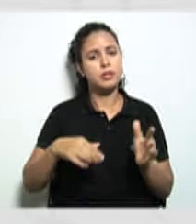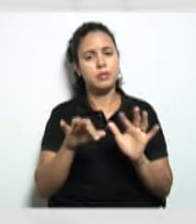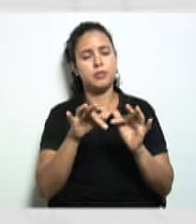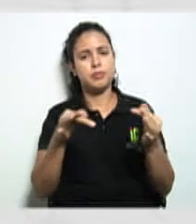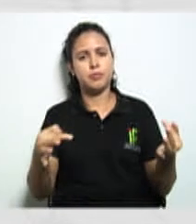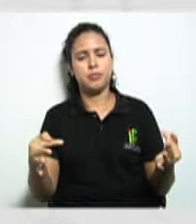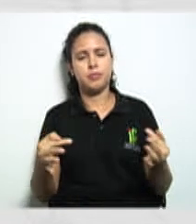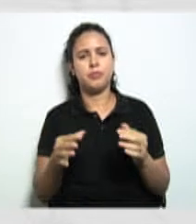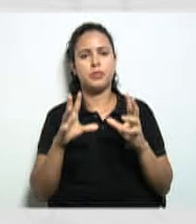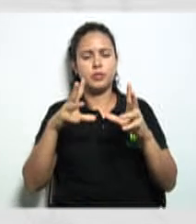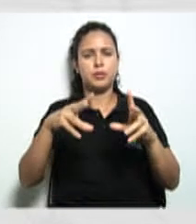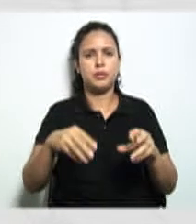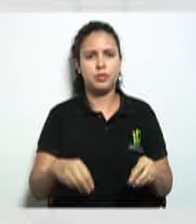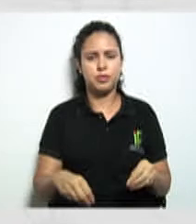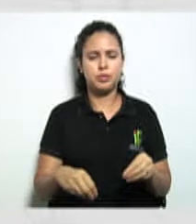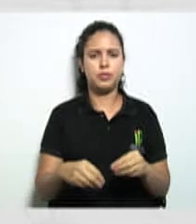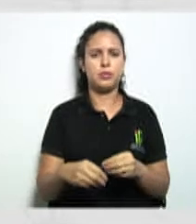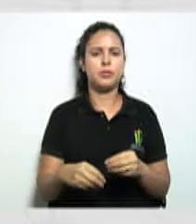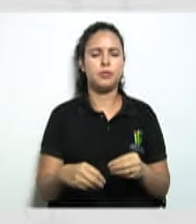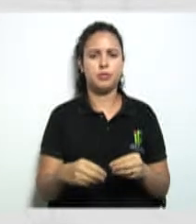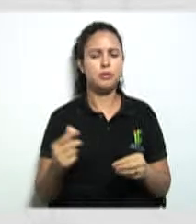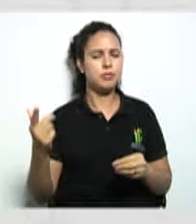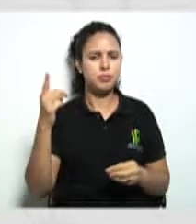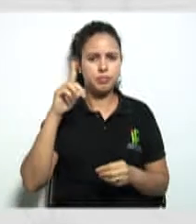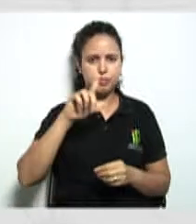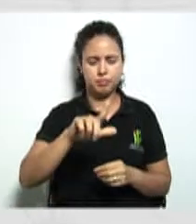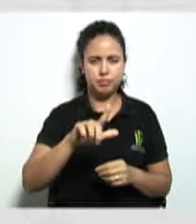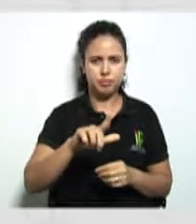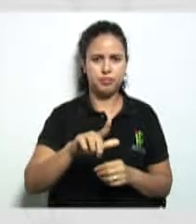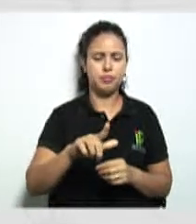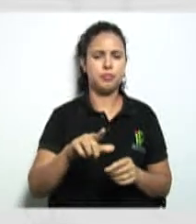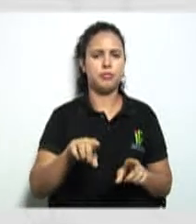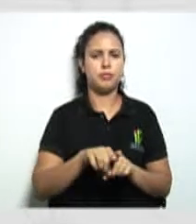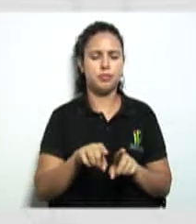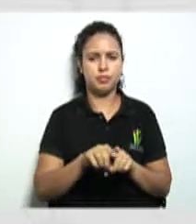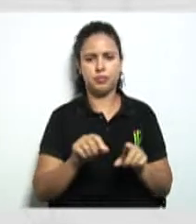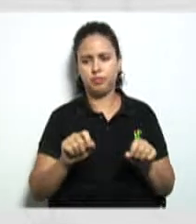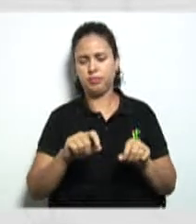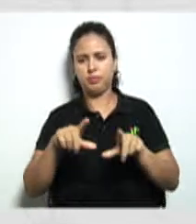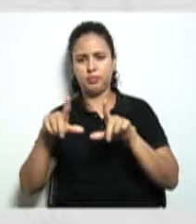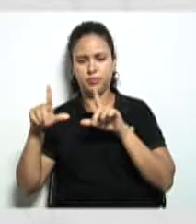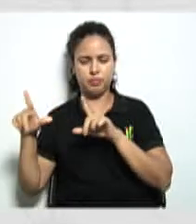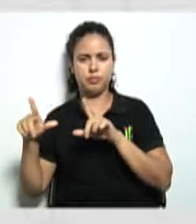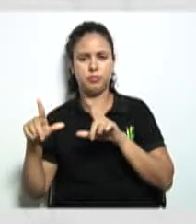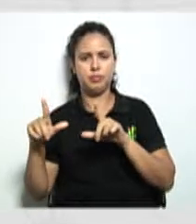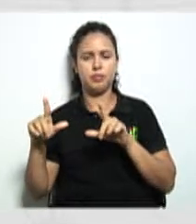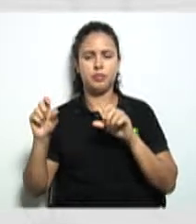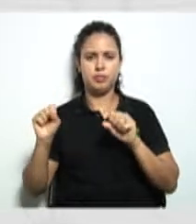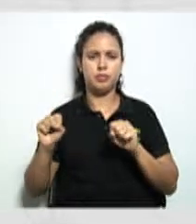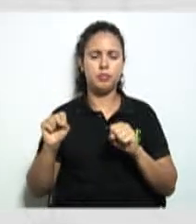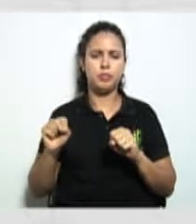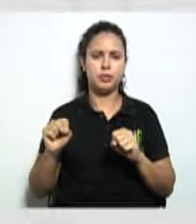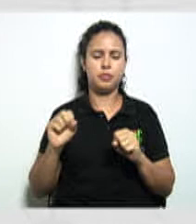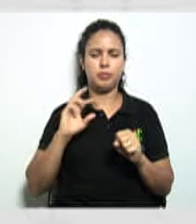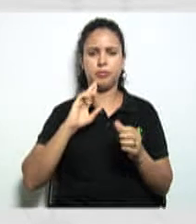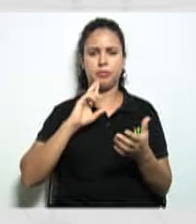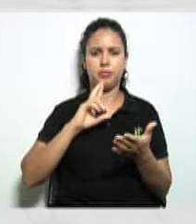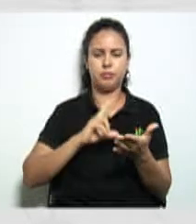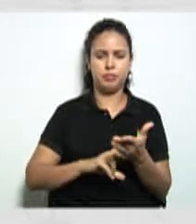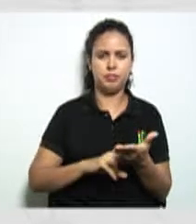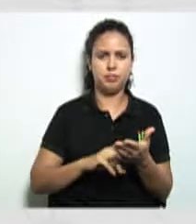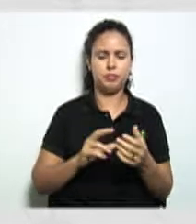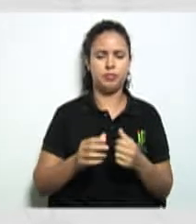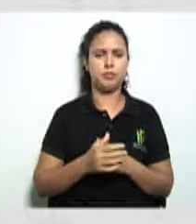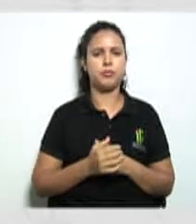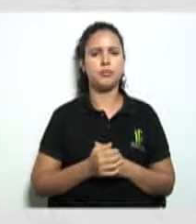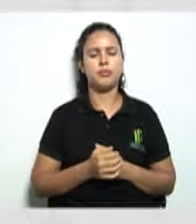eu espero que todos vocês tenham acertado e tenham consultado também os slides que vai estar disponível para vocês essa resposta olha só